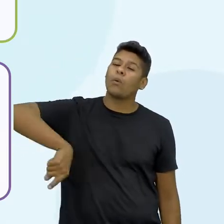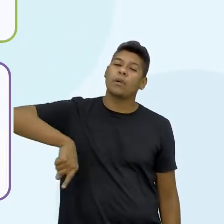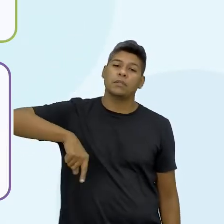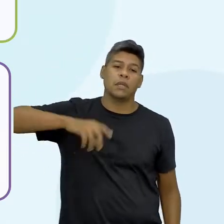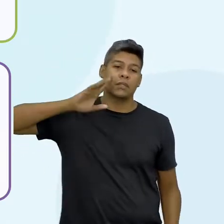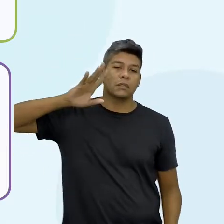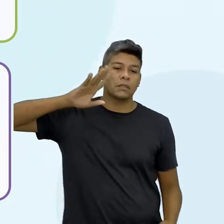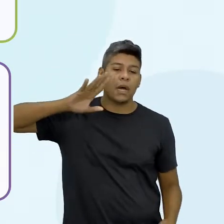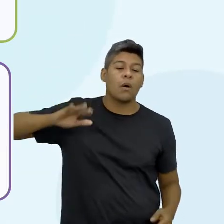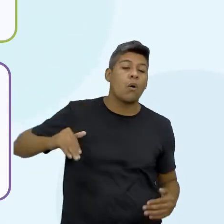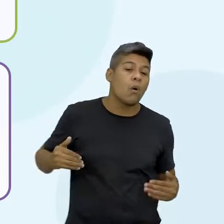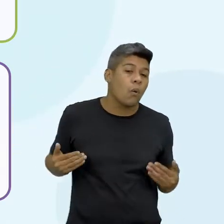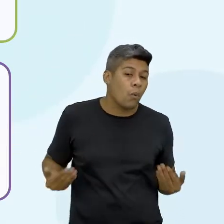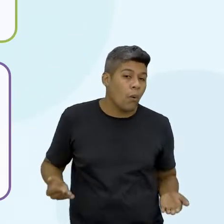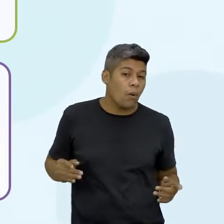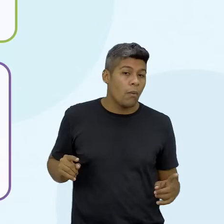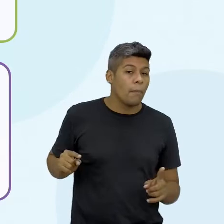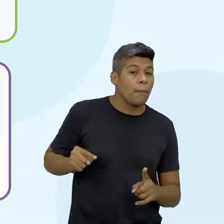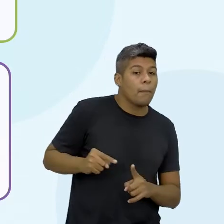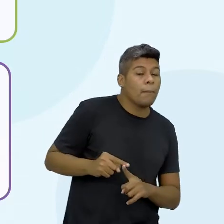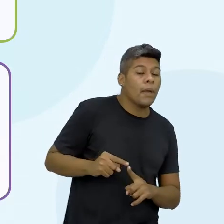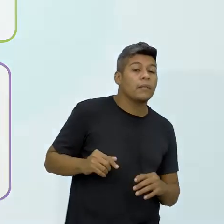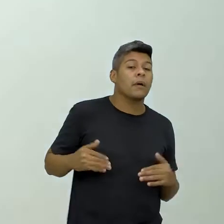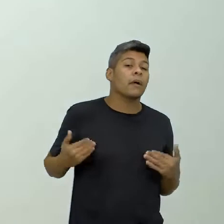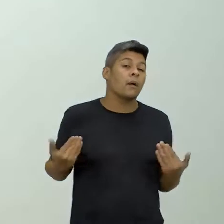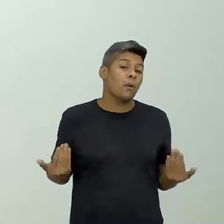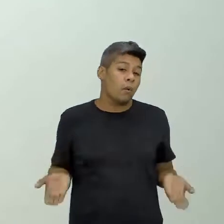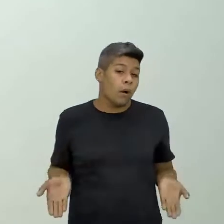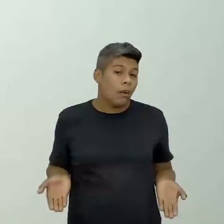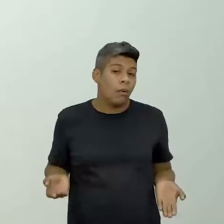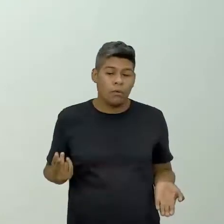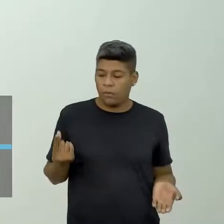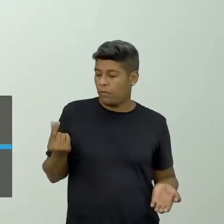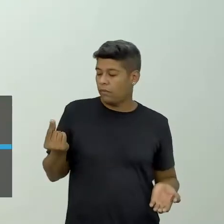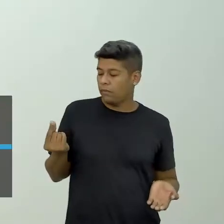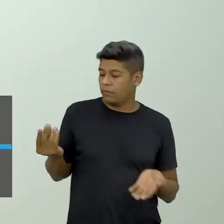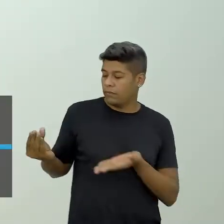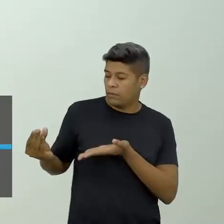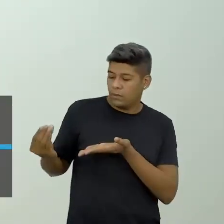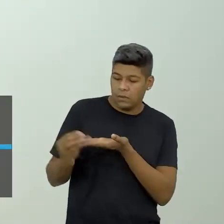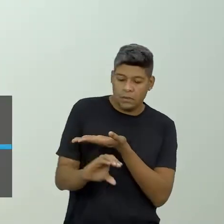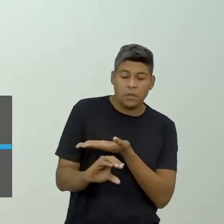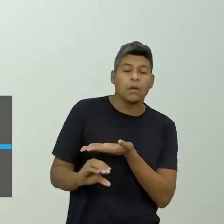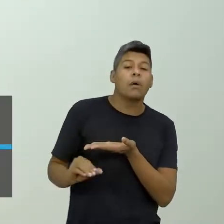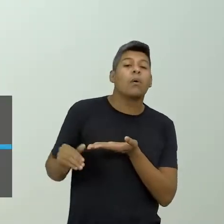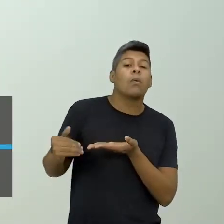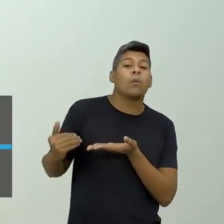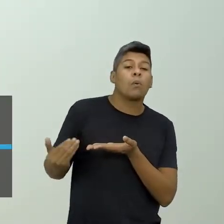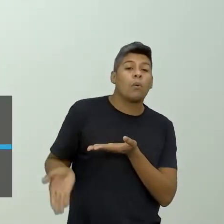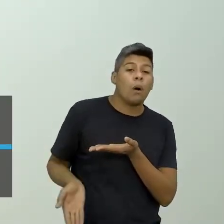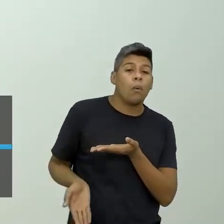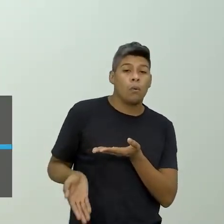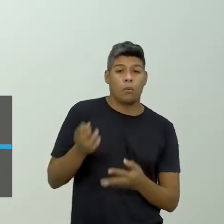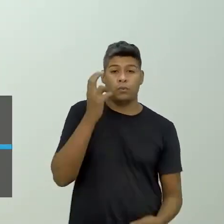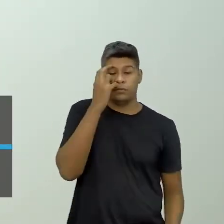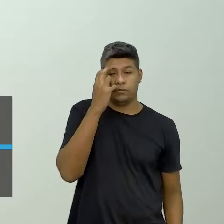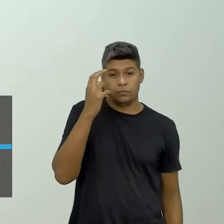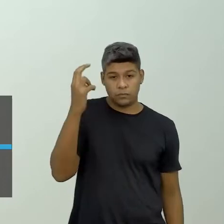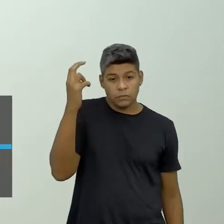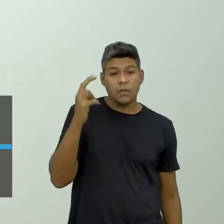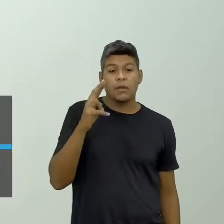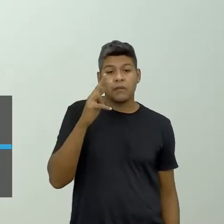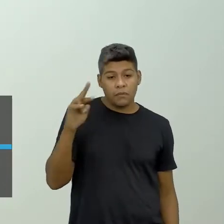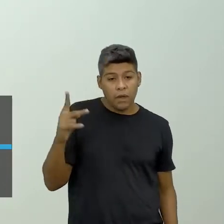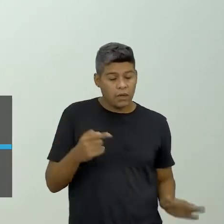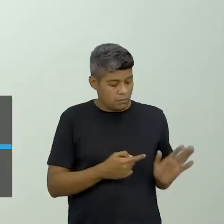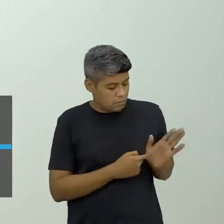né. Quais as minhas metas e qual o investimento financeiro, qual o investimento intelectual que eu vou colocar e que eu